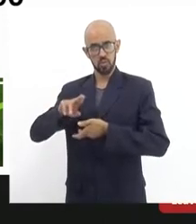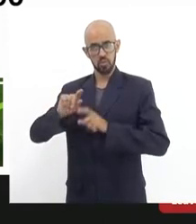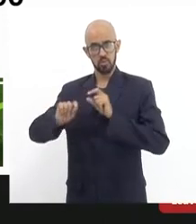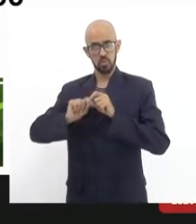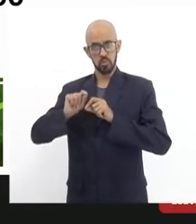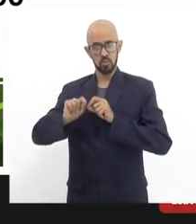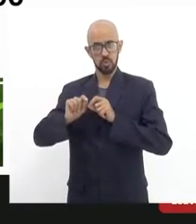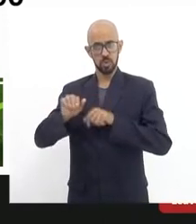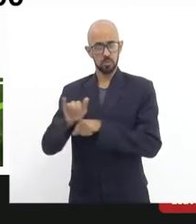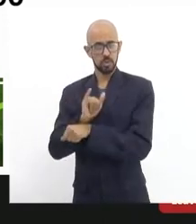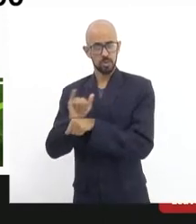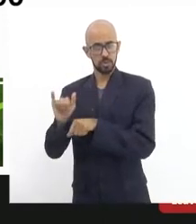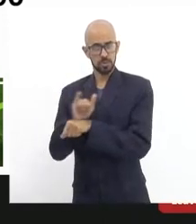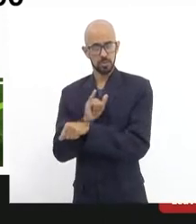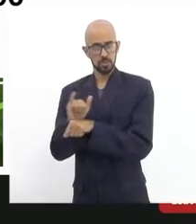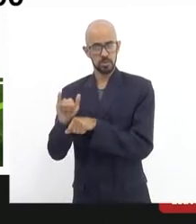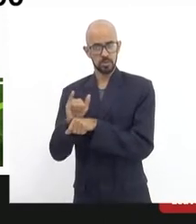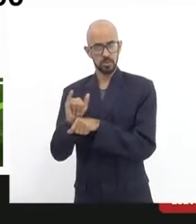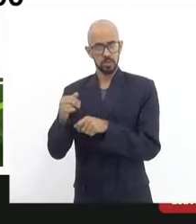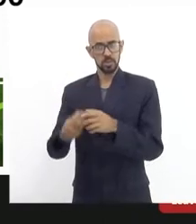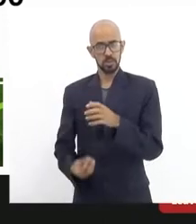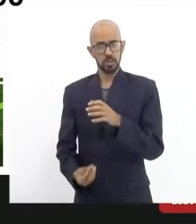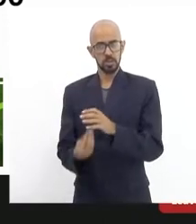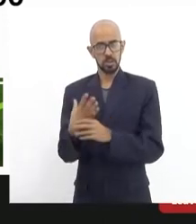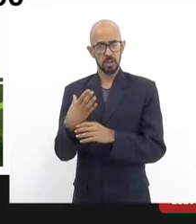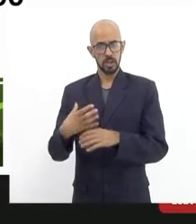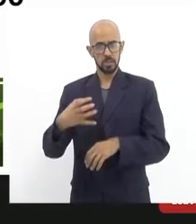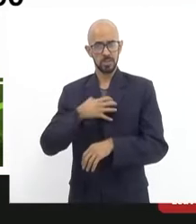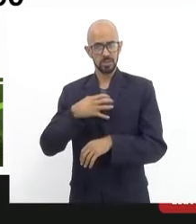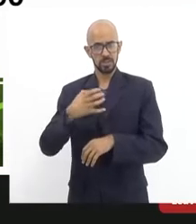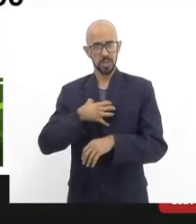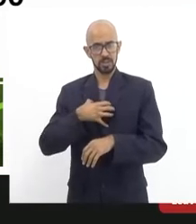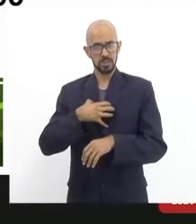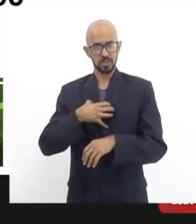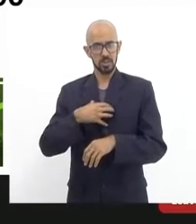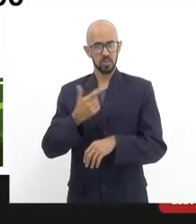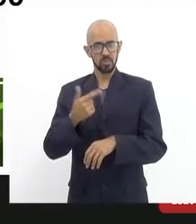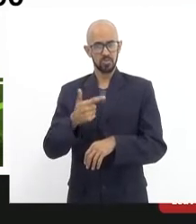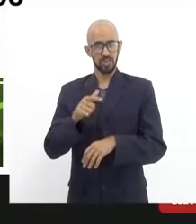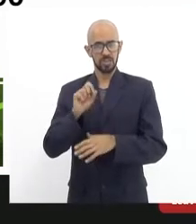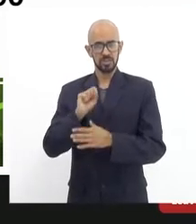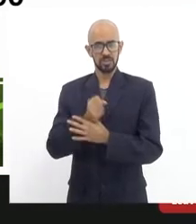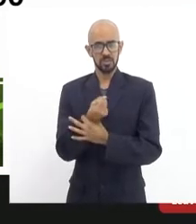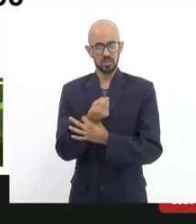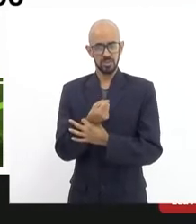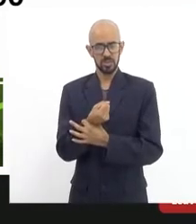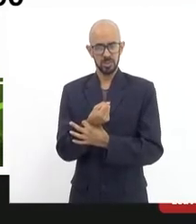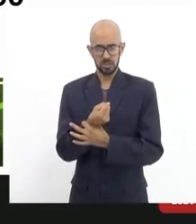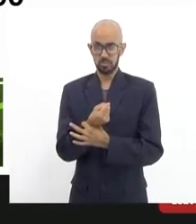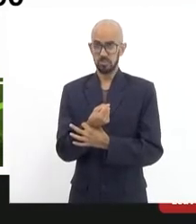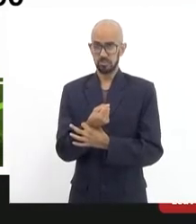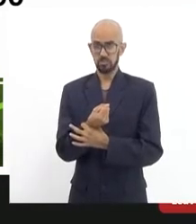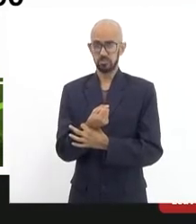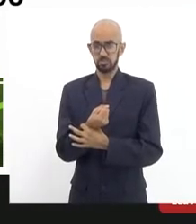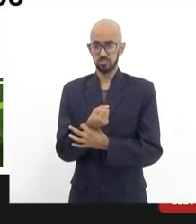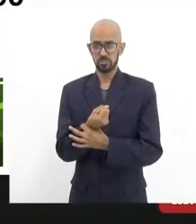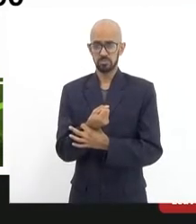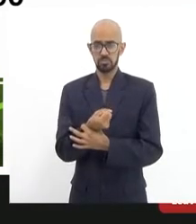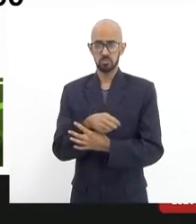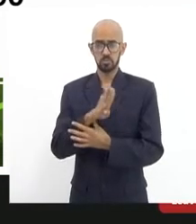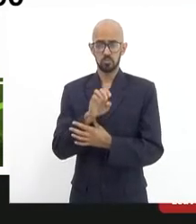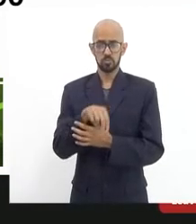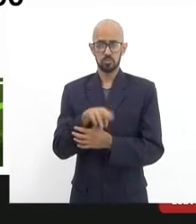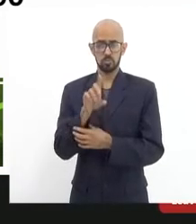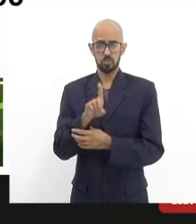provocar uma insensação de insegurança, quase uma histeria de insegurança, quer dizer, sobre um bonde que